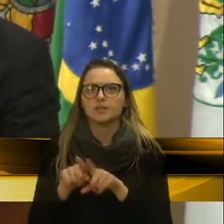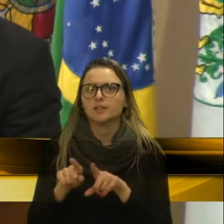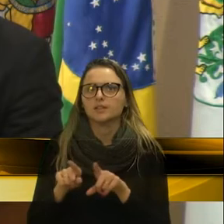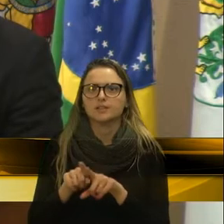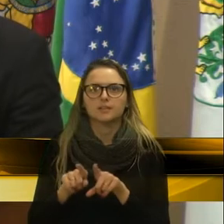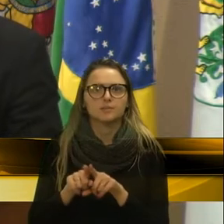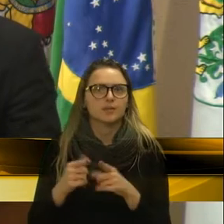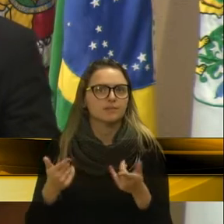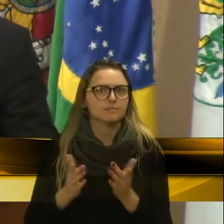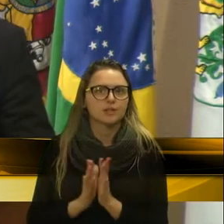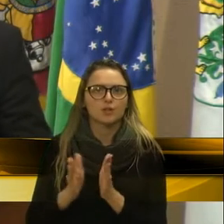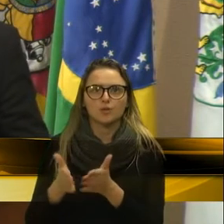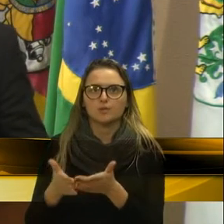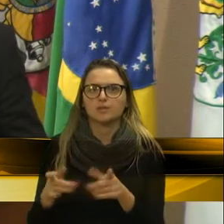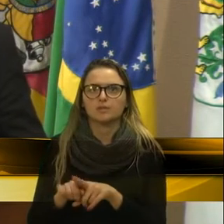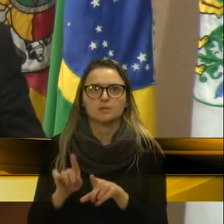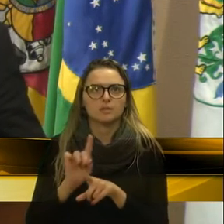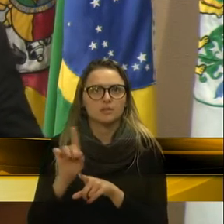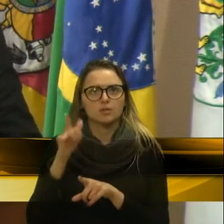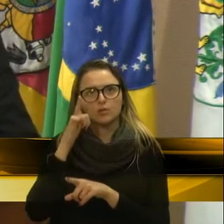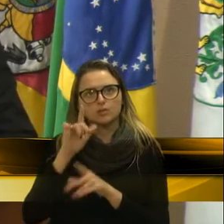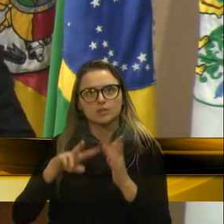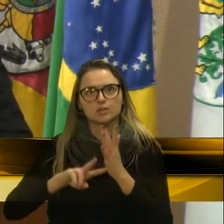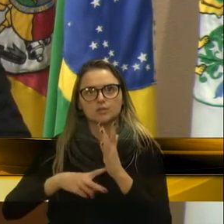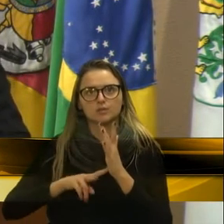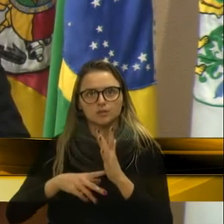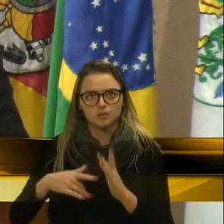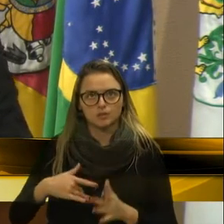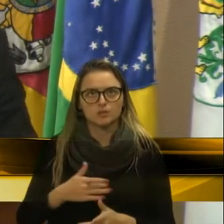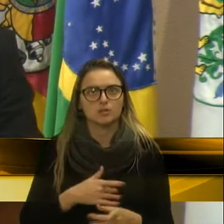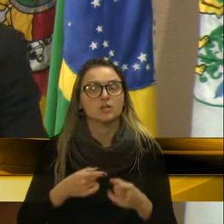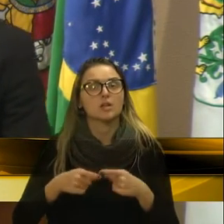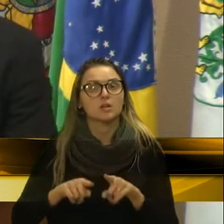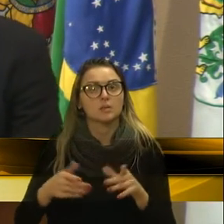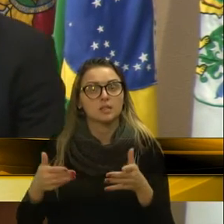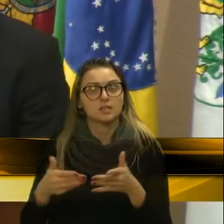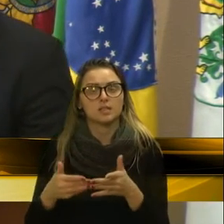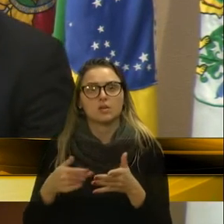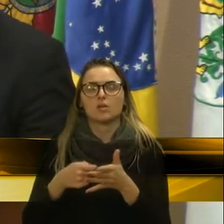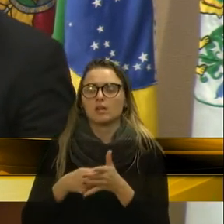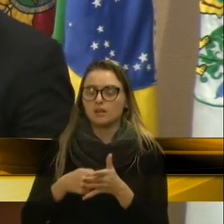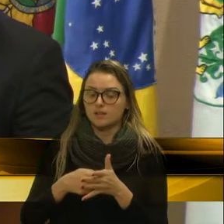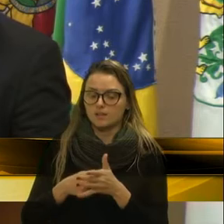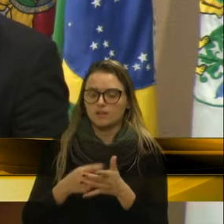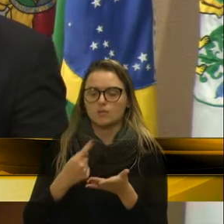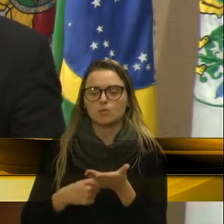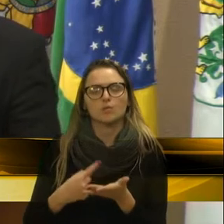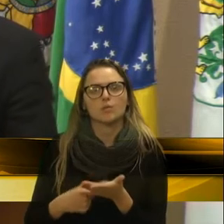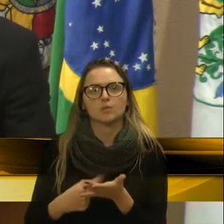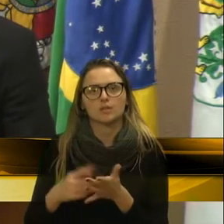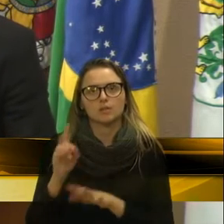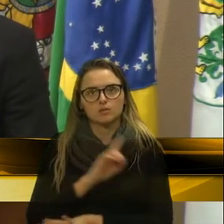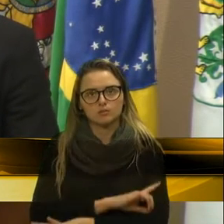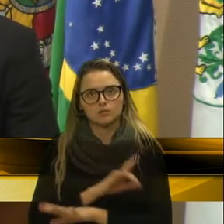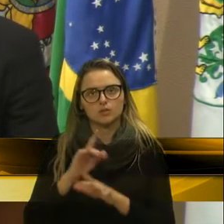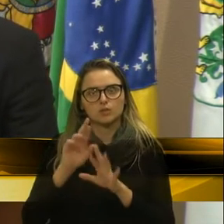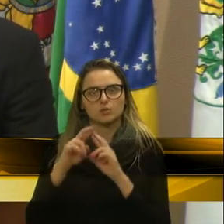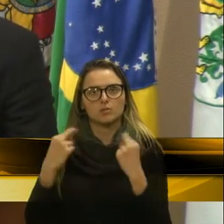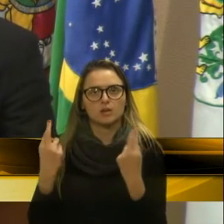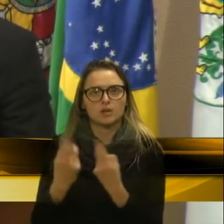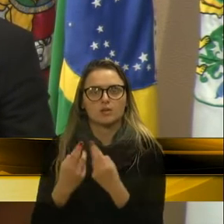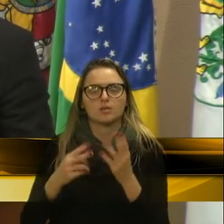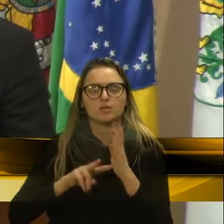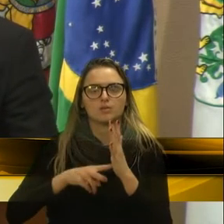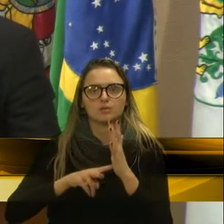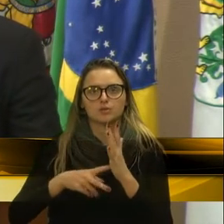a comissão também não teve esse encontro ainda com o SIN de Saúde, mas nós estamos reforçando essa necessidade de um encontro